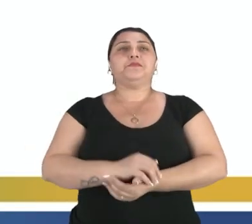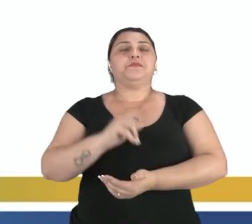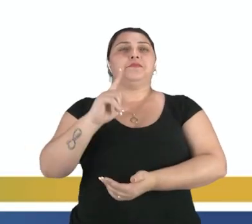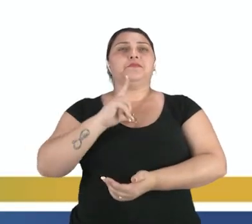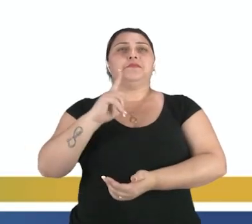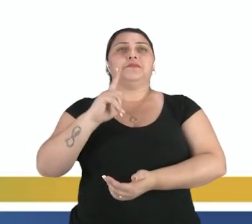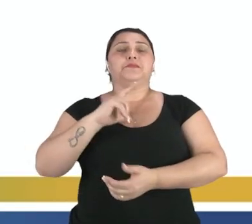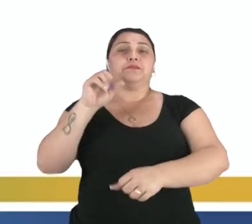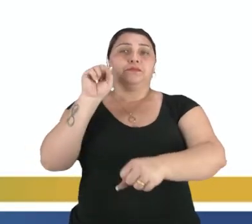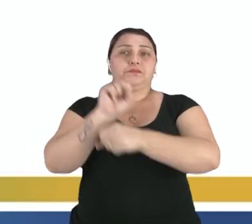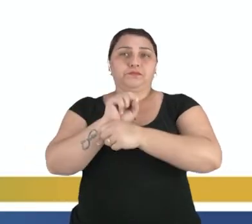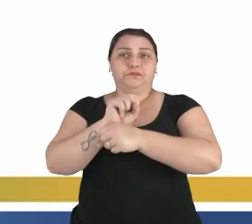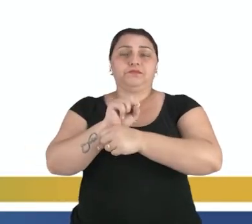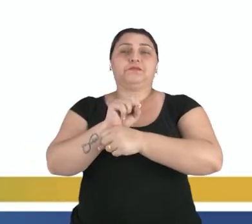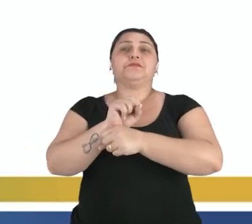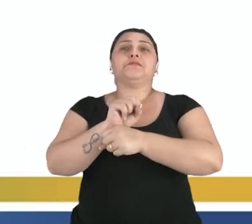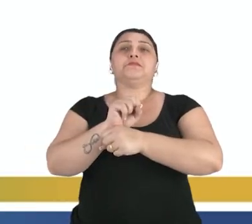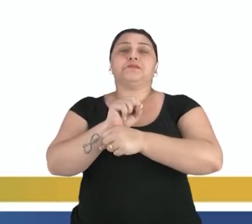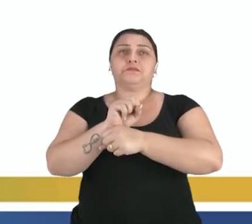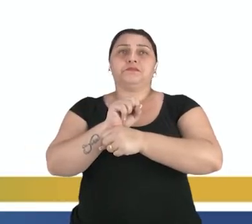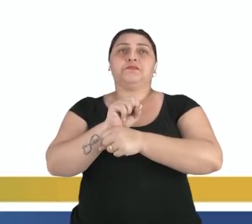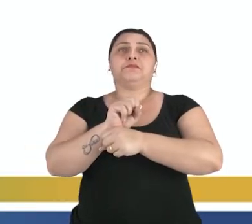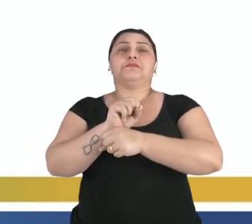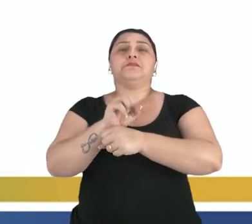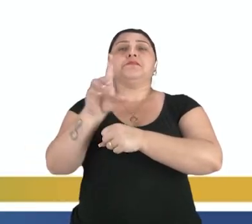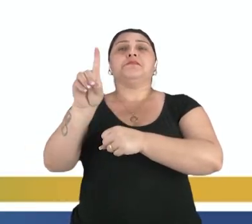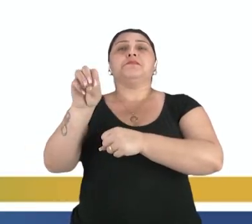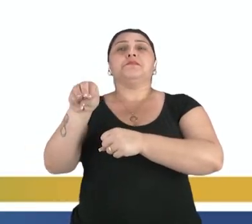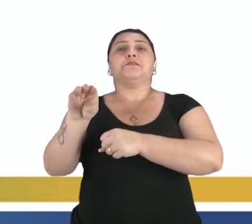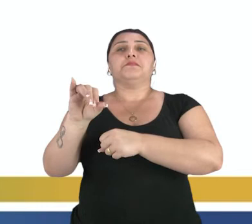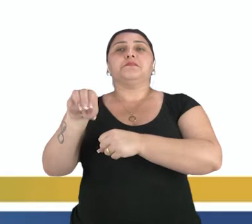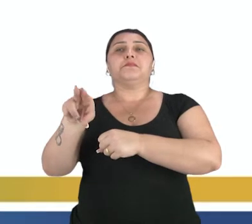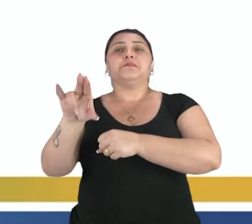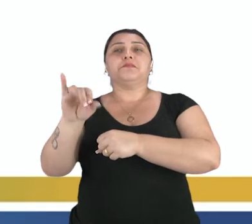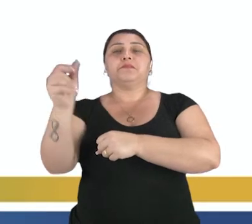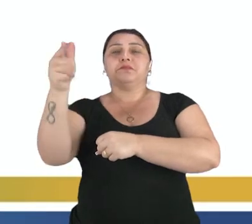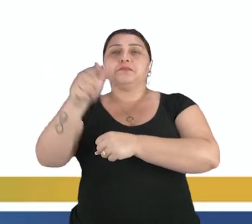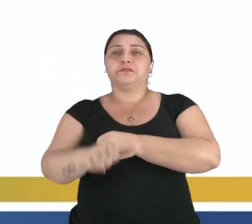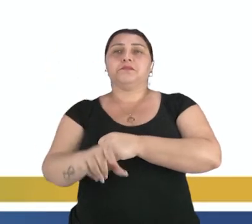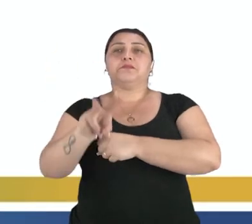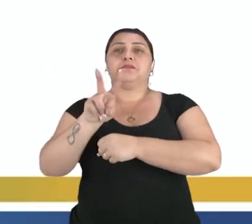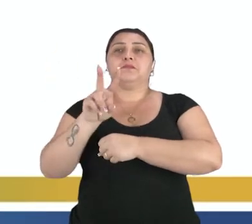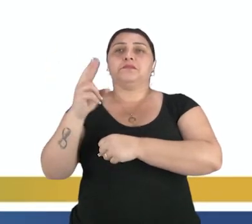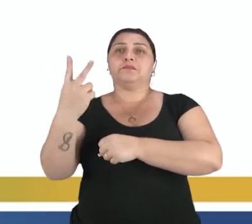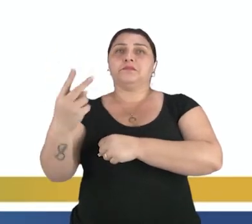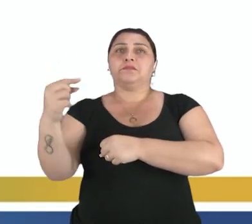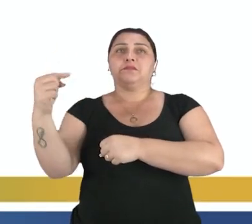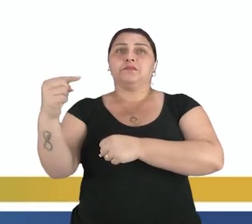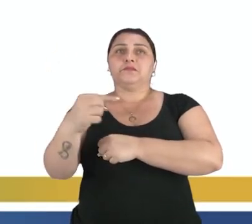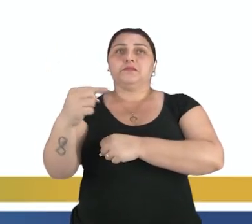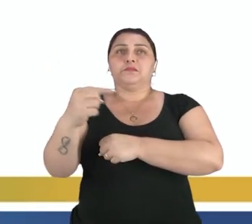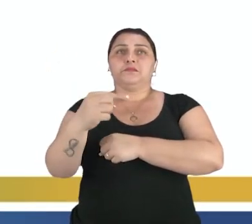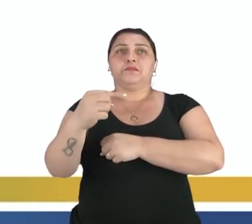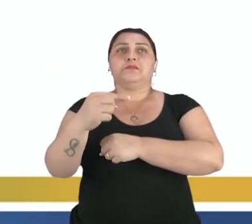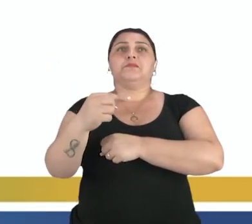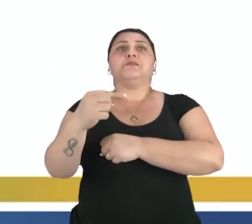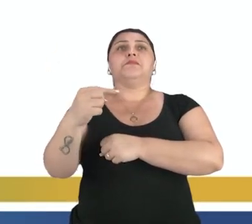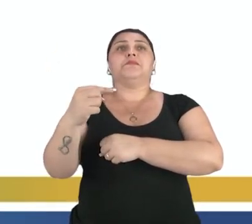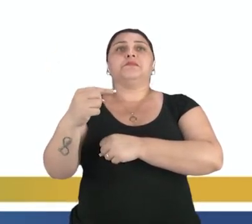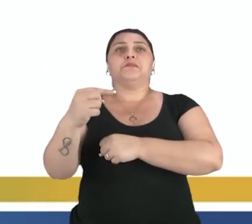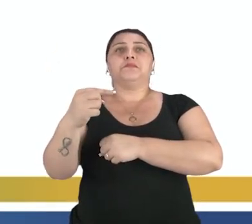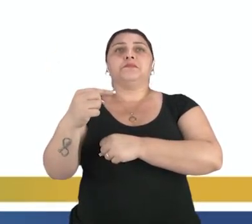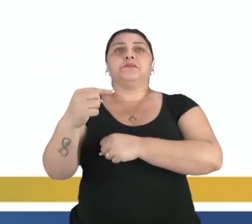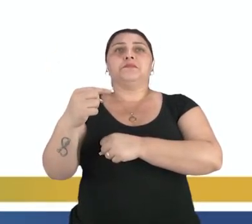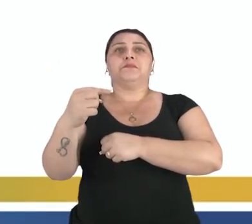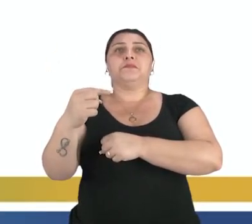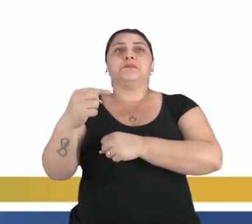aí, nós temos um intervalo no domínio, novamente, de 2 positivo e menos 2, onde nós vamos